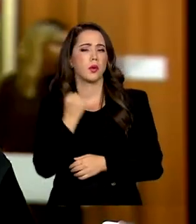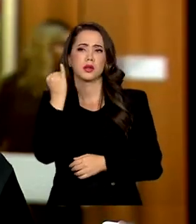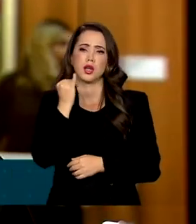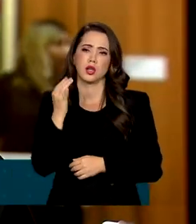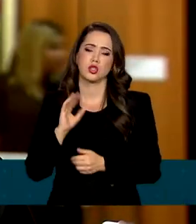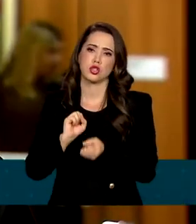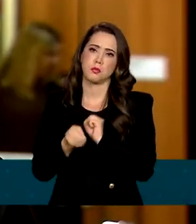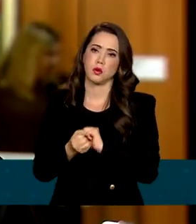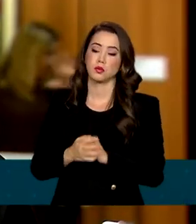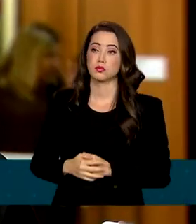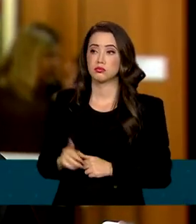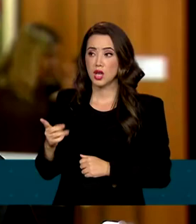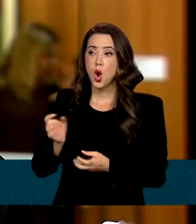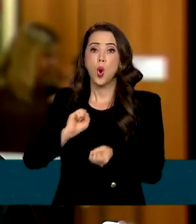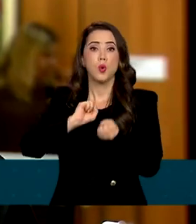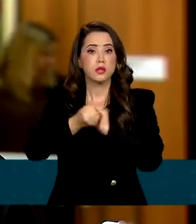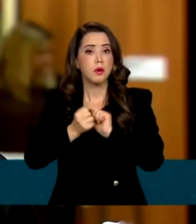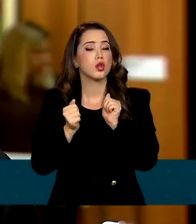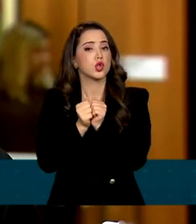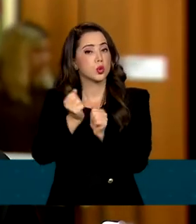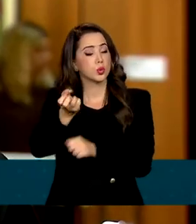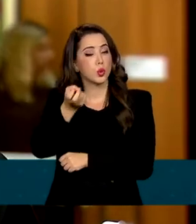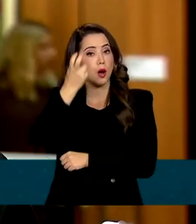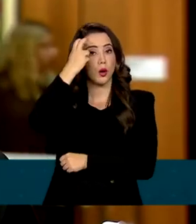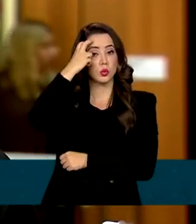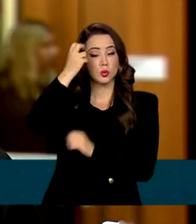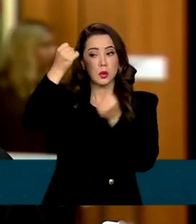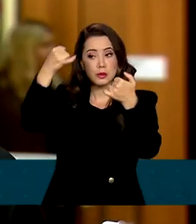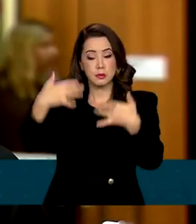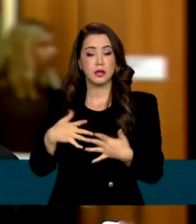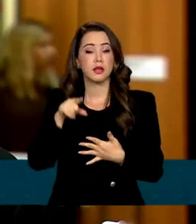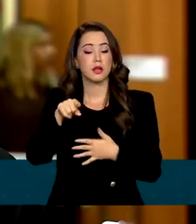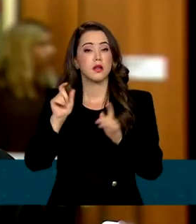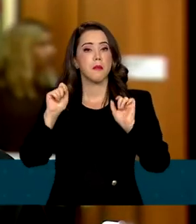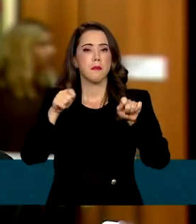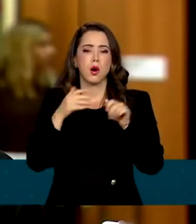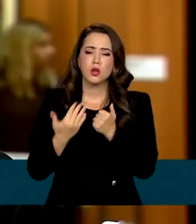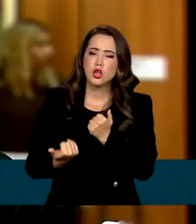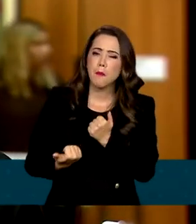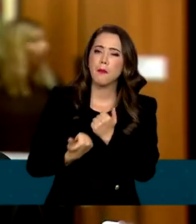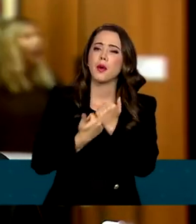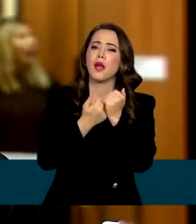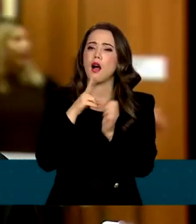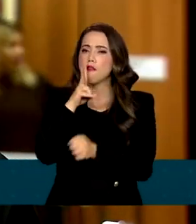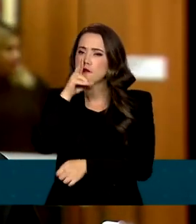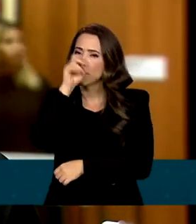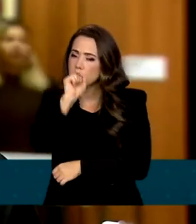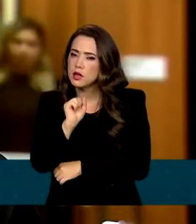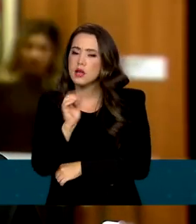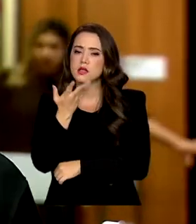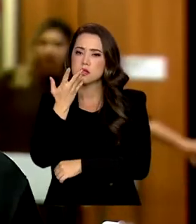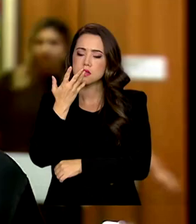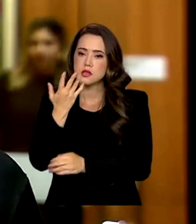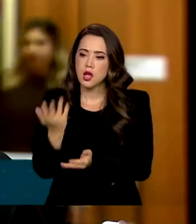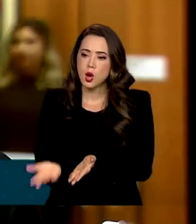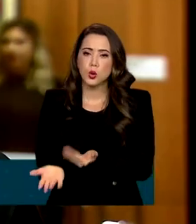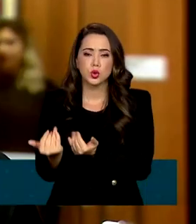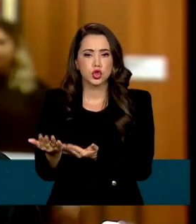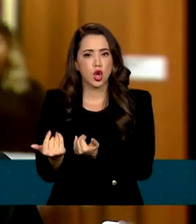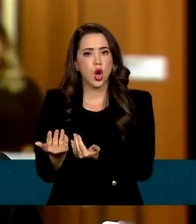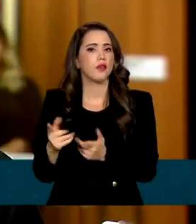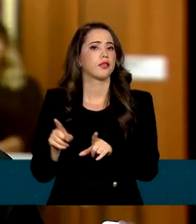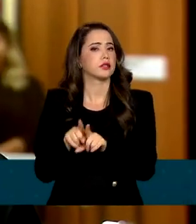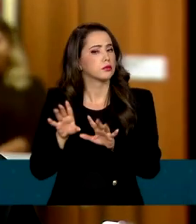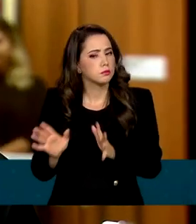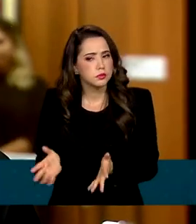contribuir nessa equação para fortalecer a juventude, para desenvolver ações